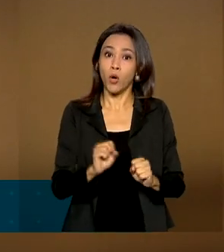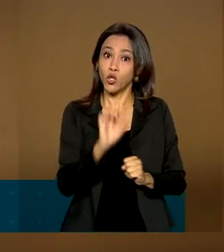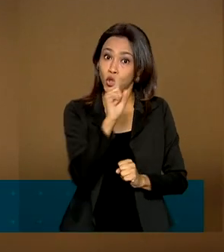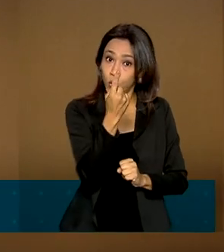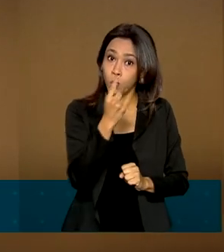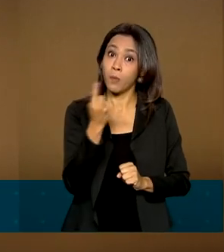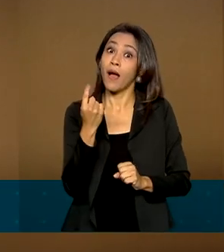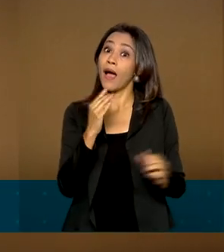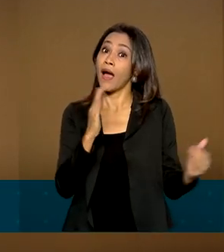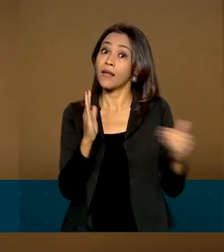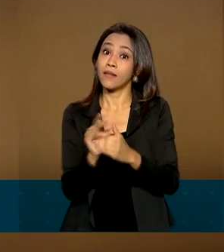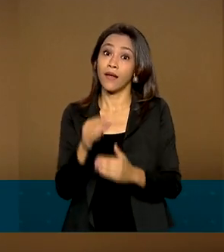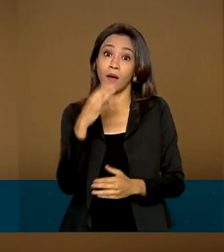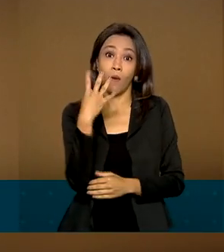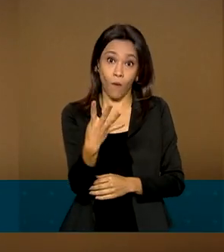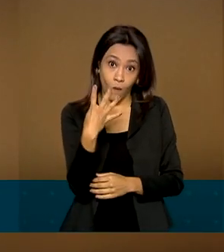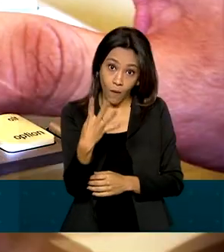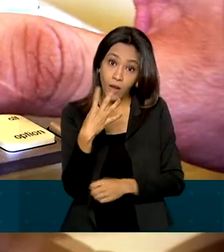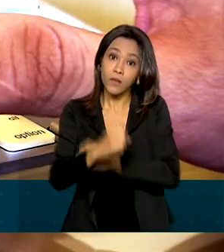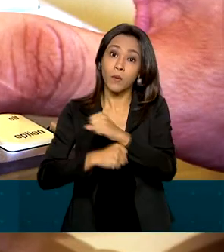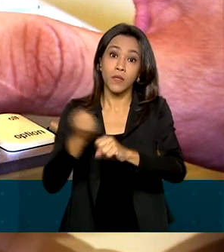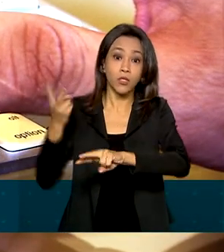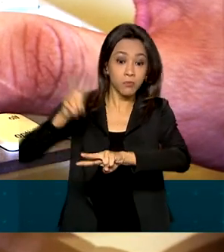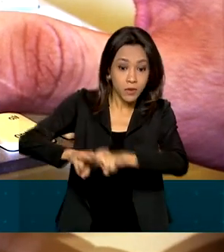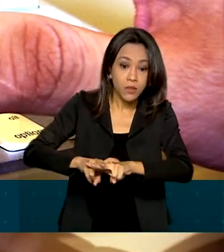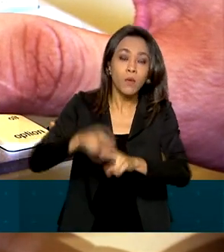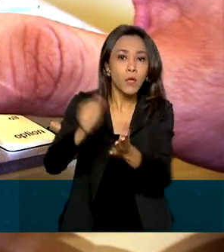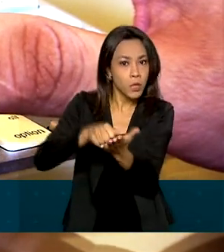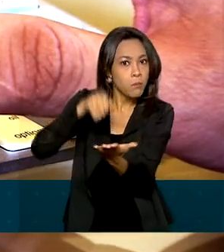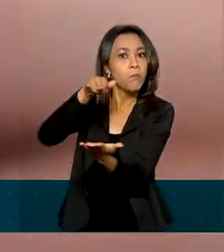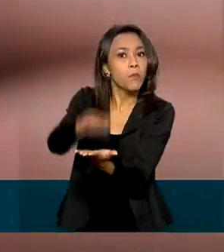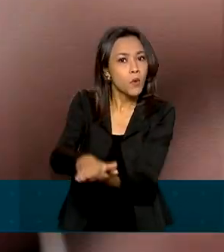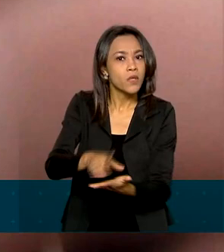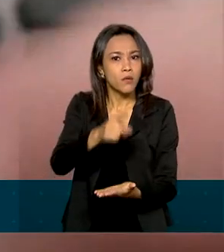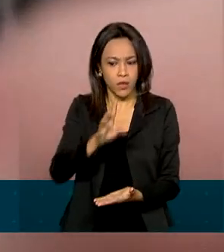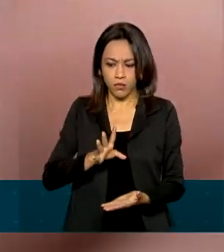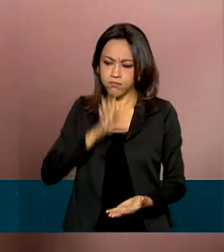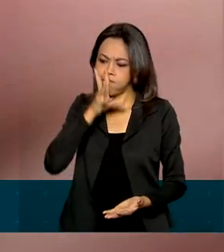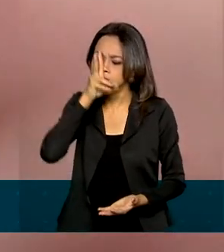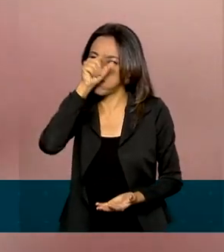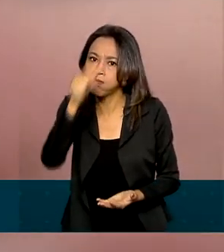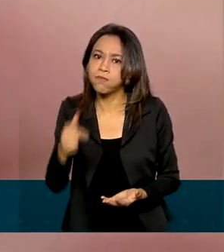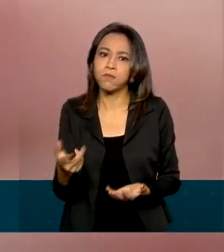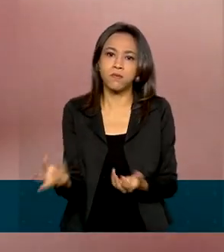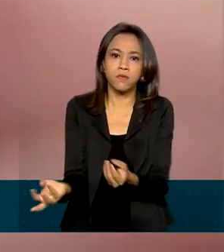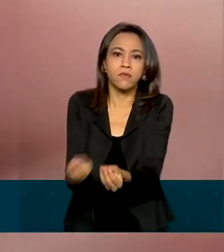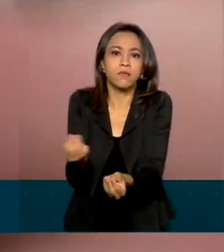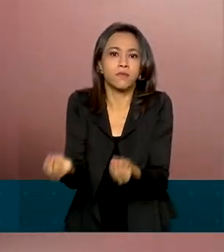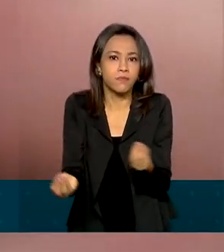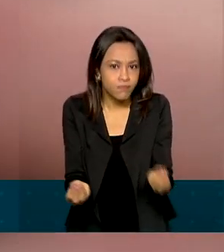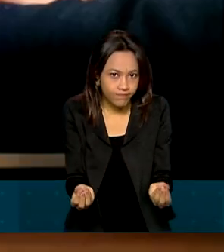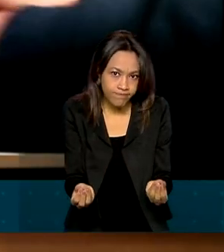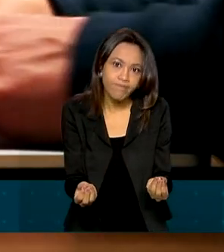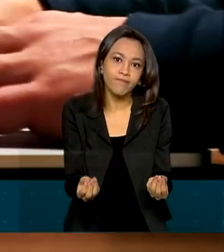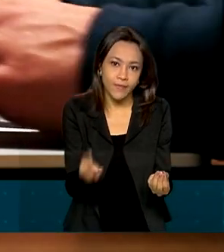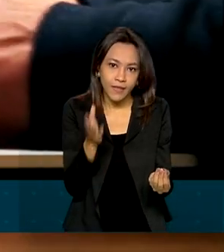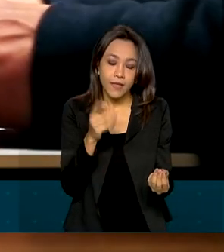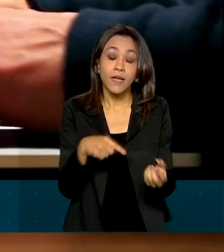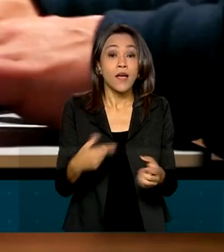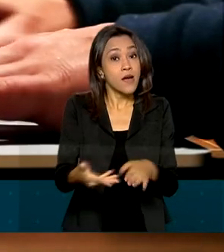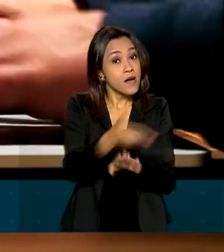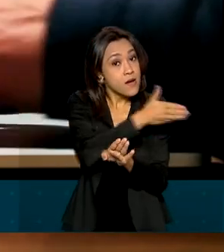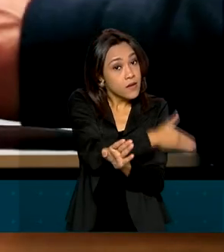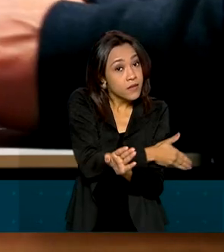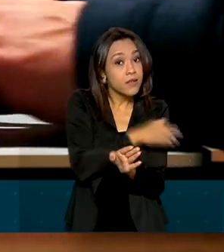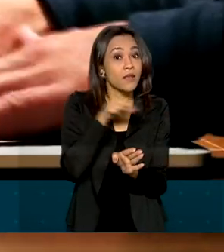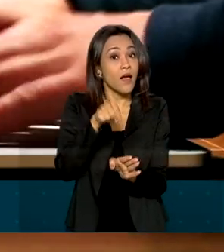quatro anos de prisão com multa. A pena aumenta se a invasão causar prejuízo econômico. Antes, esse tipo de